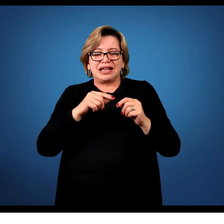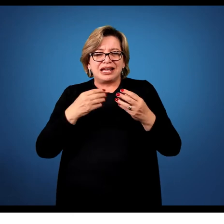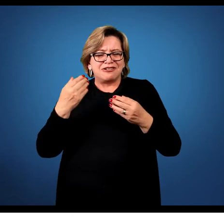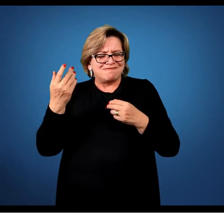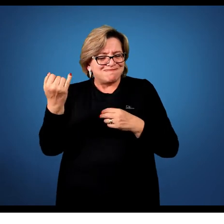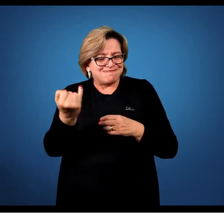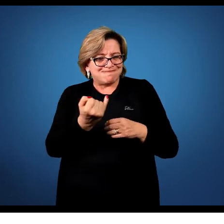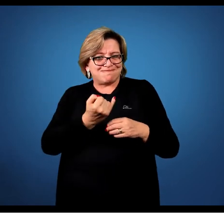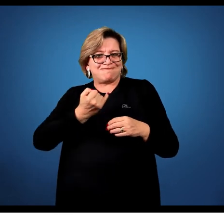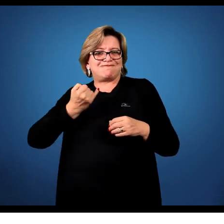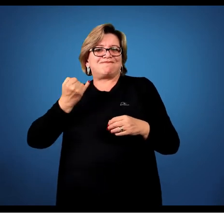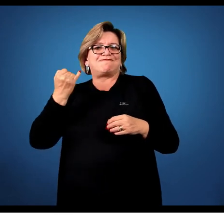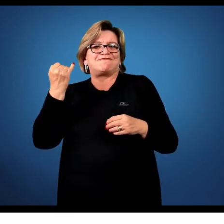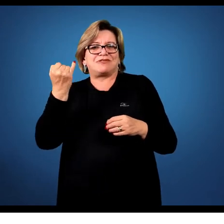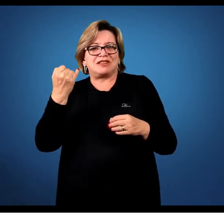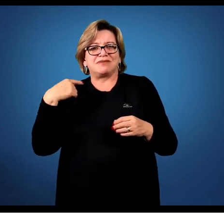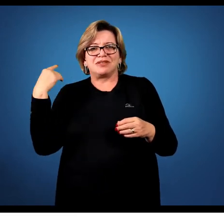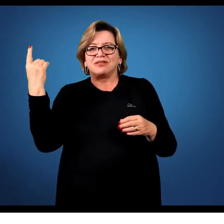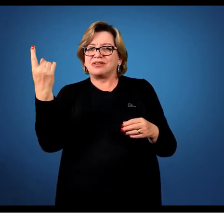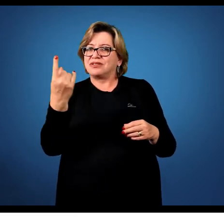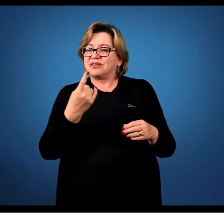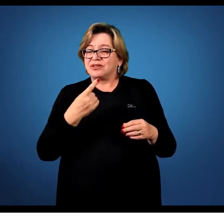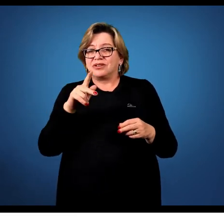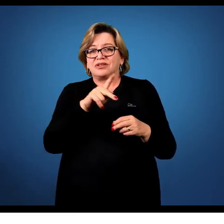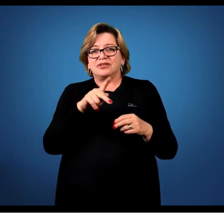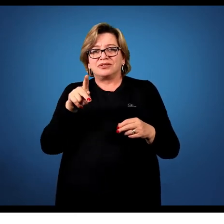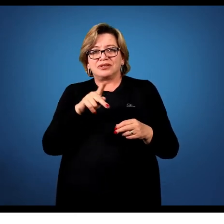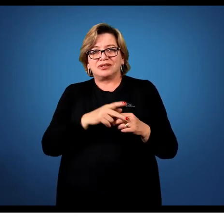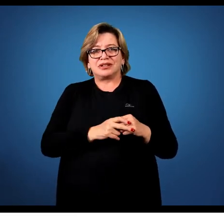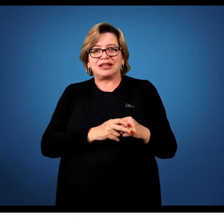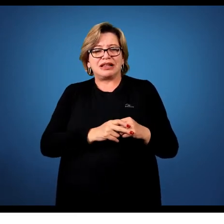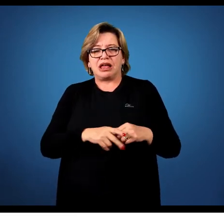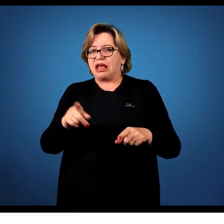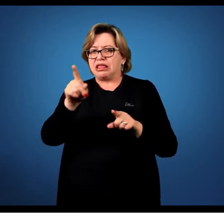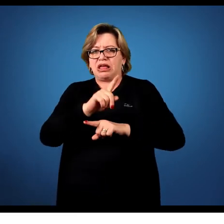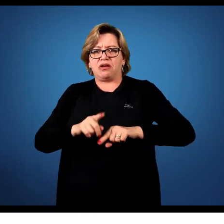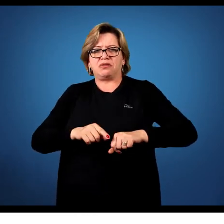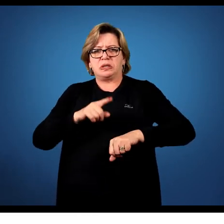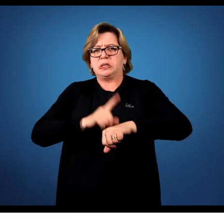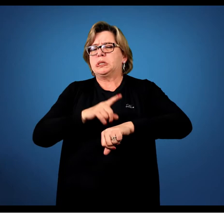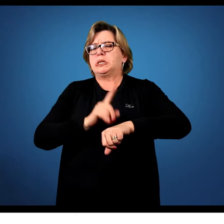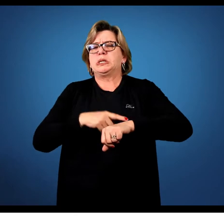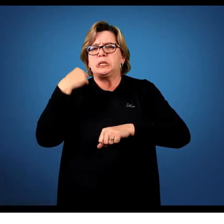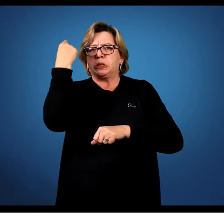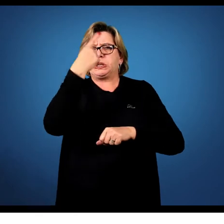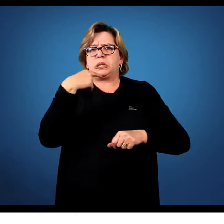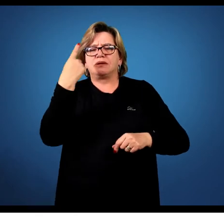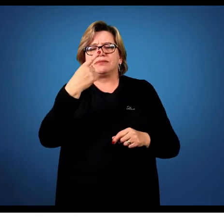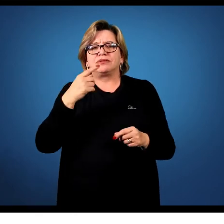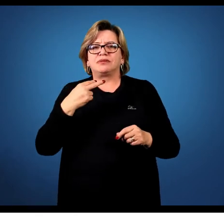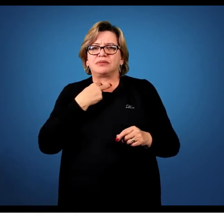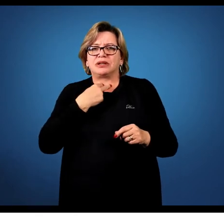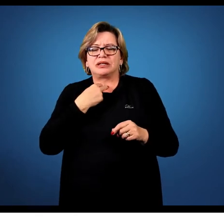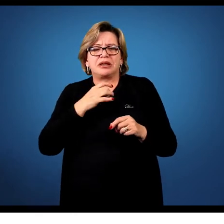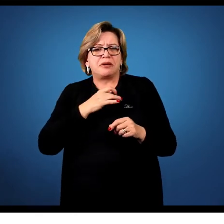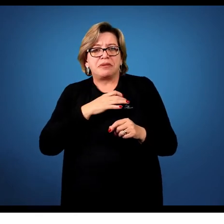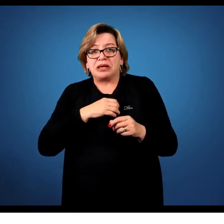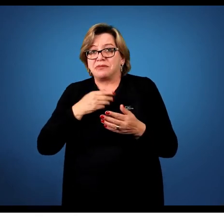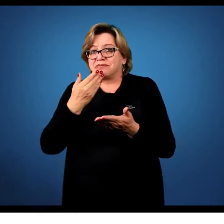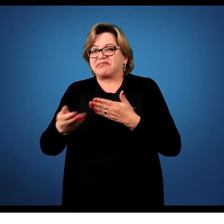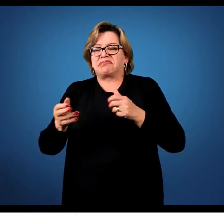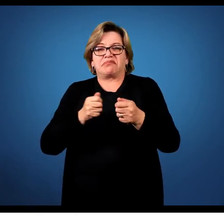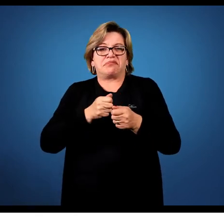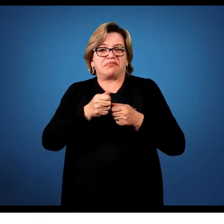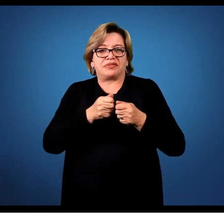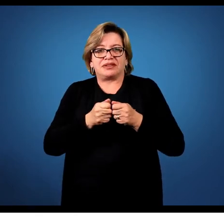fundamental para nós, enquanto professores, que você não determinar, de você não ter medo de perder o controle. Então,